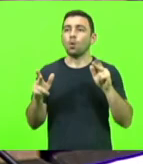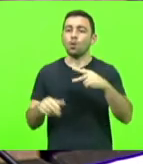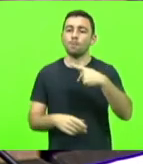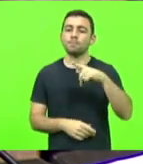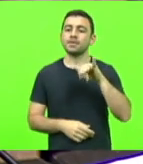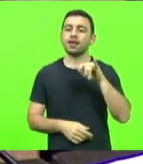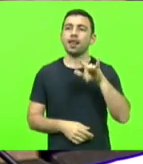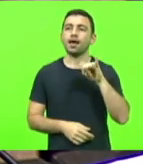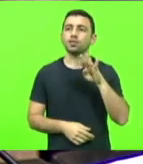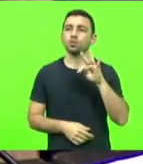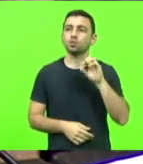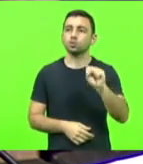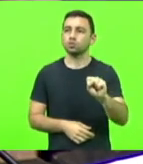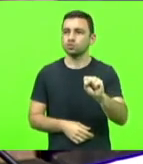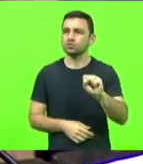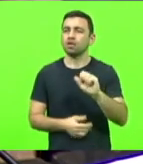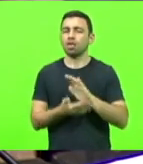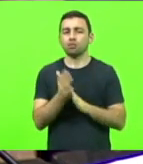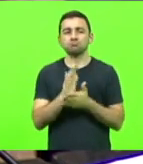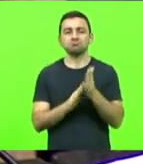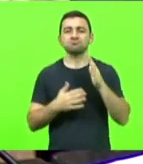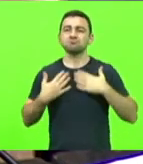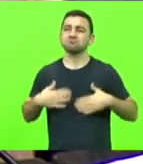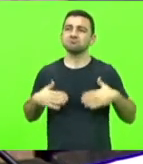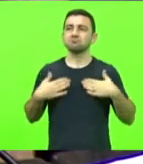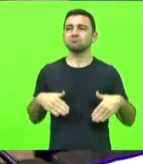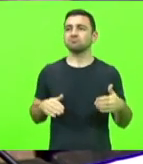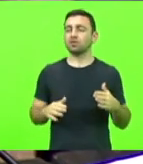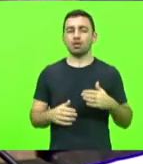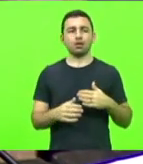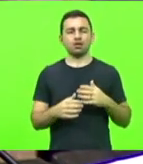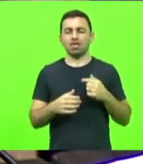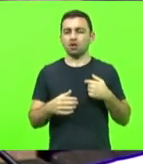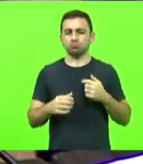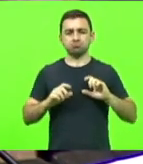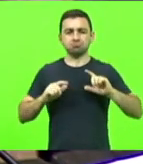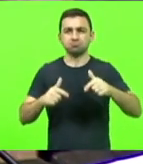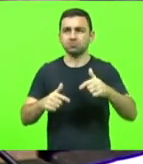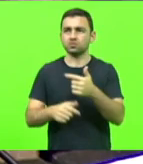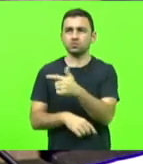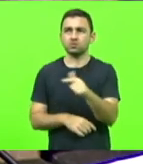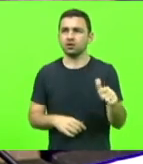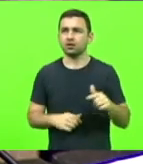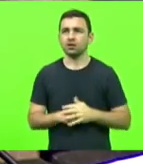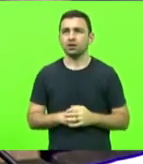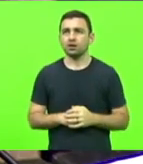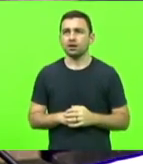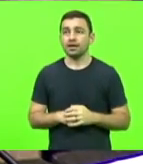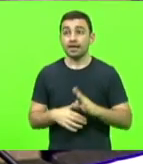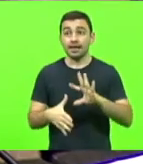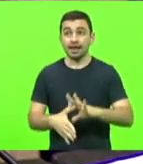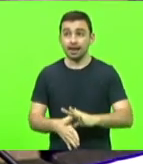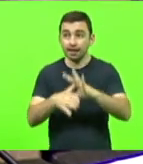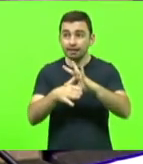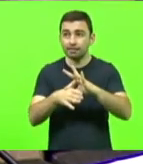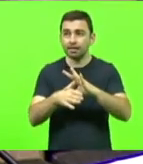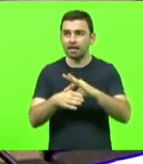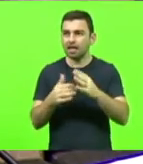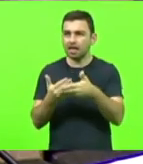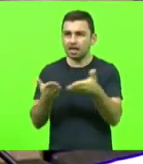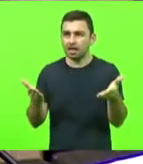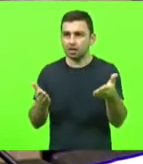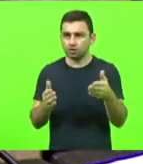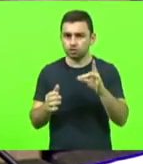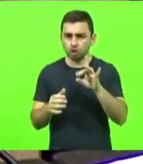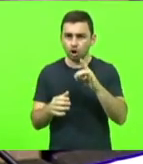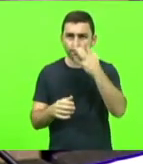ele lava a mão, ele simplesmente não se envolve como deveria se envolver. Liderar não é só para os momentos